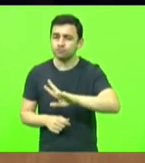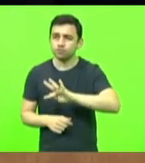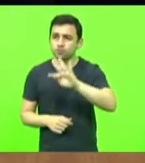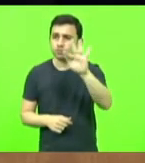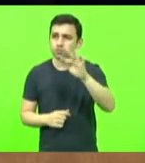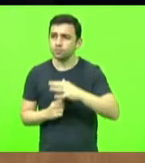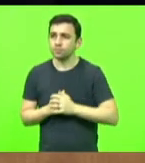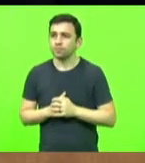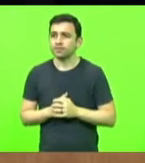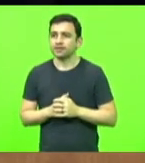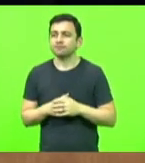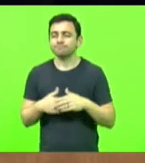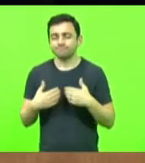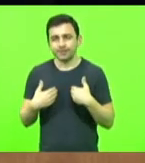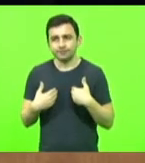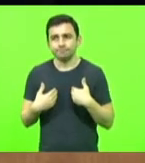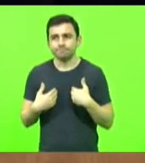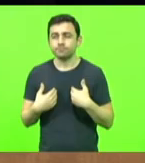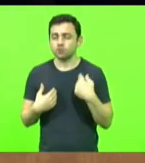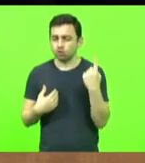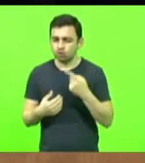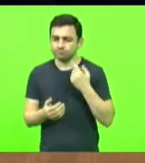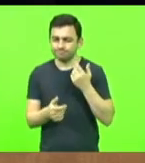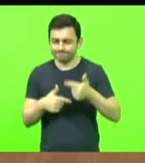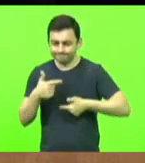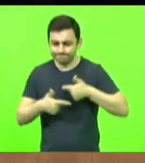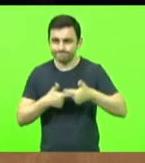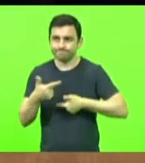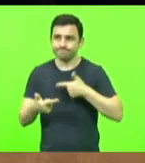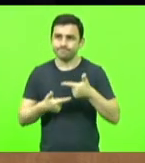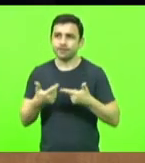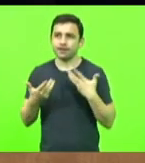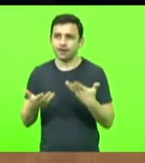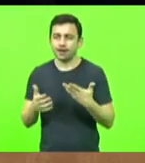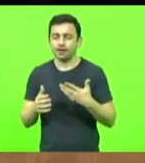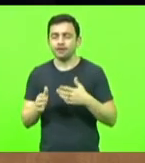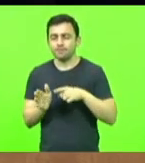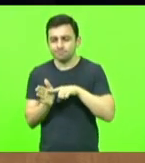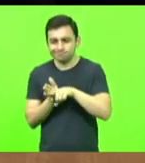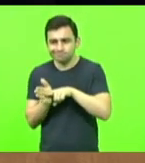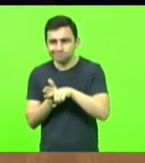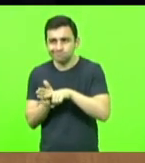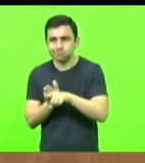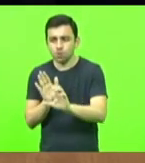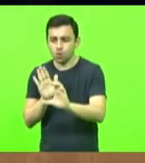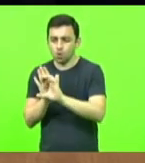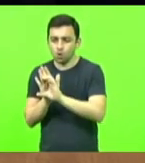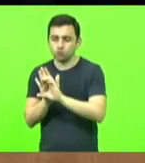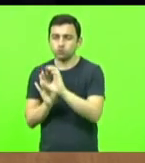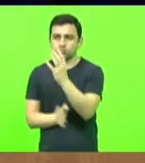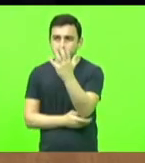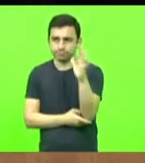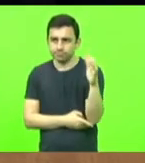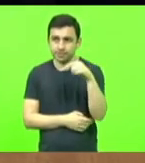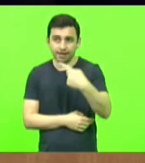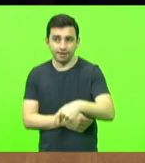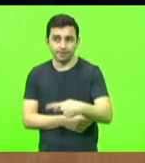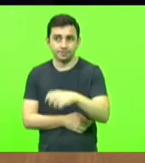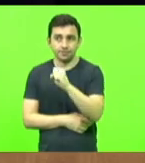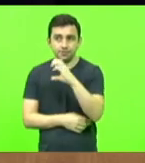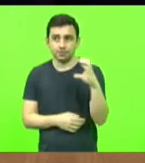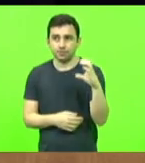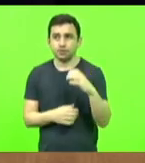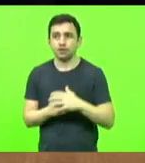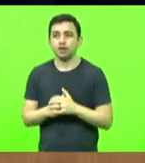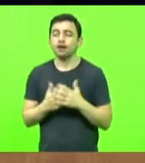É nesse sentido que temos trabalhado a revisão do Código Ambiental de Santa Catarina. Gostaria de